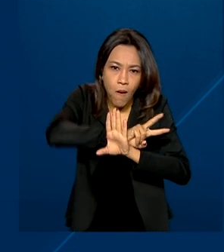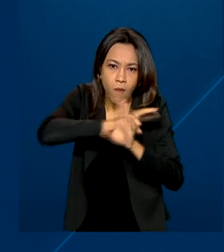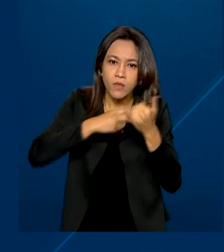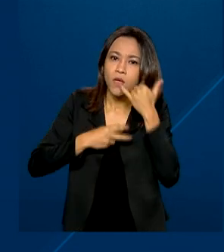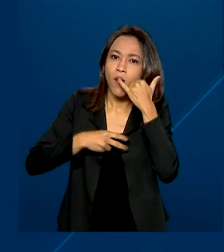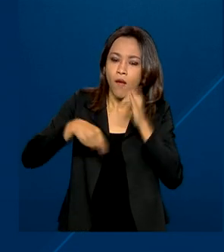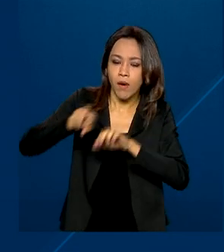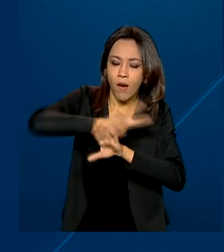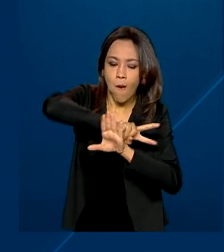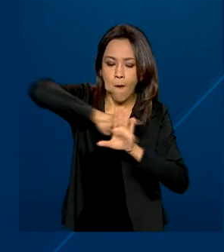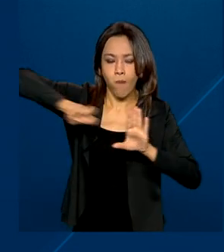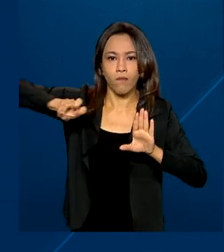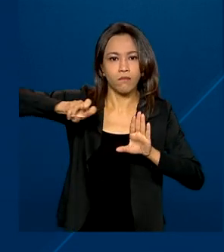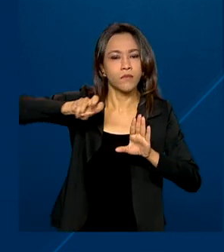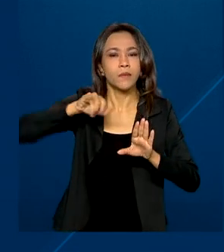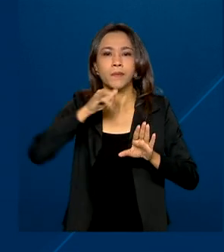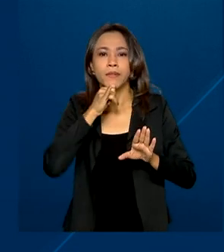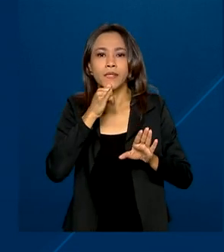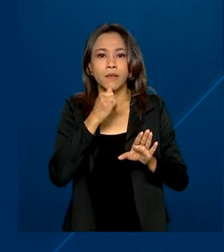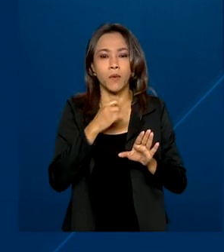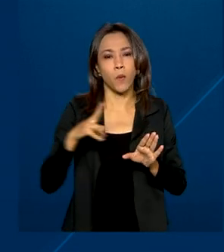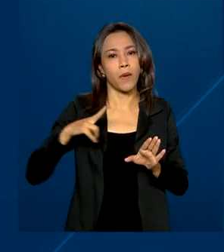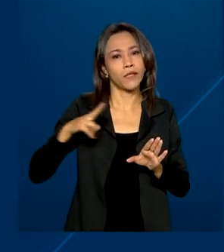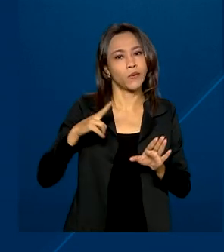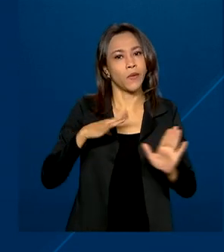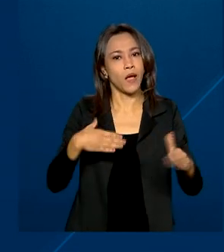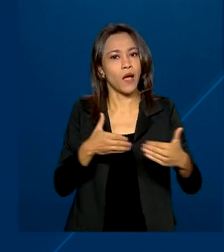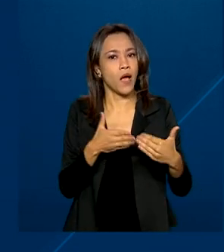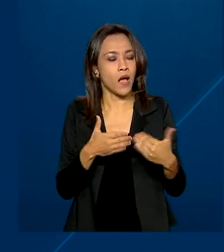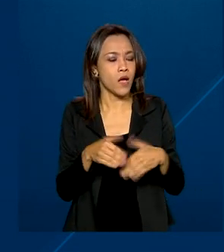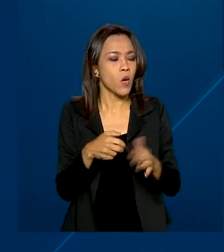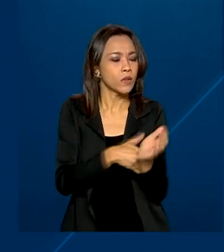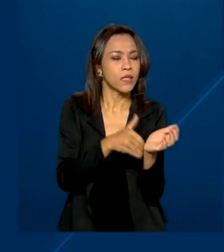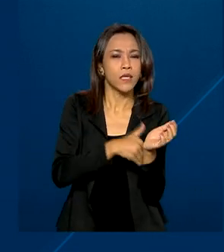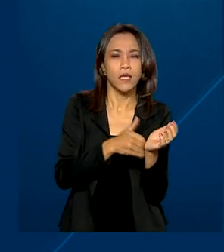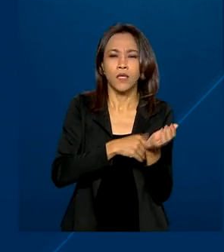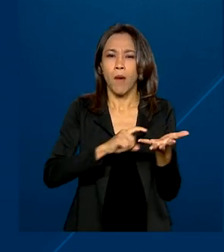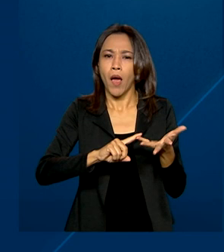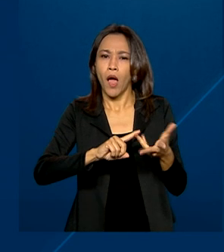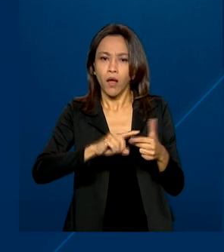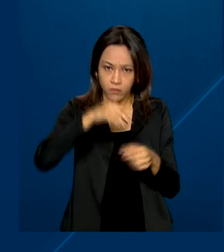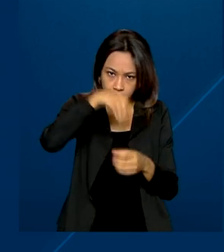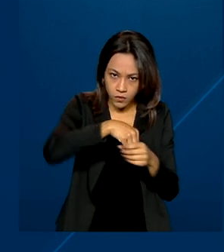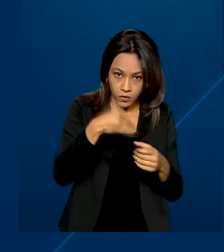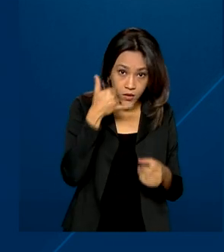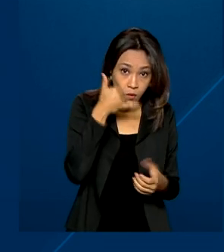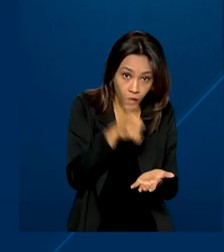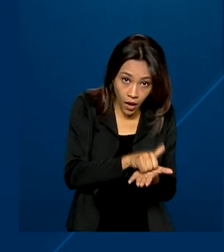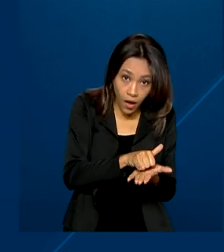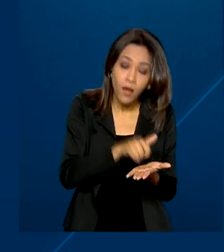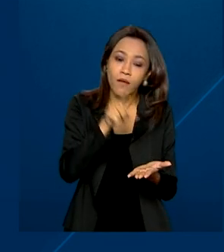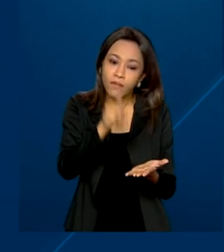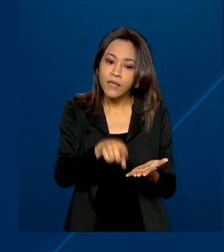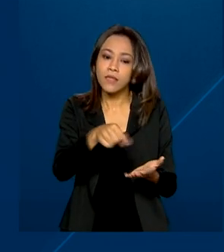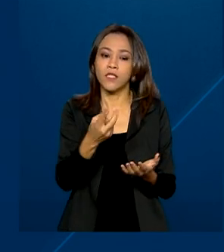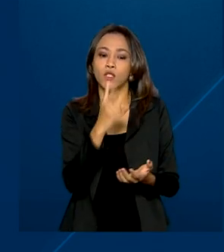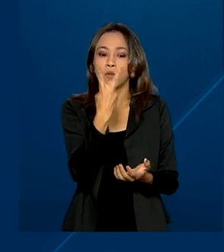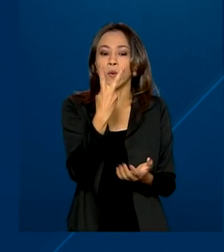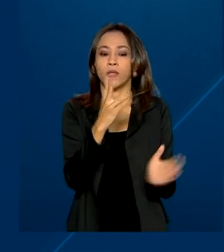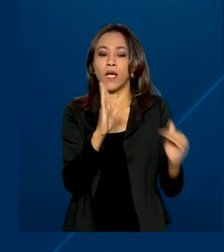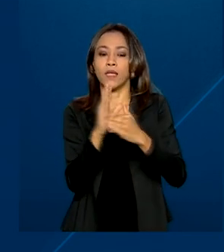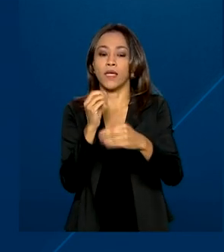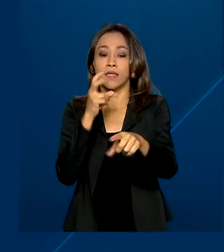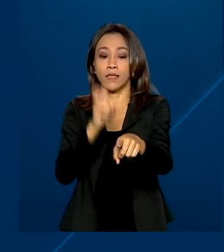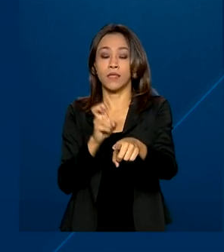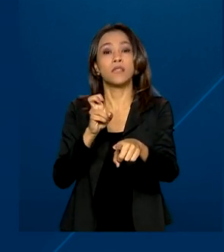sigilosas, como comunicações privadas ou segredos comerciais, a pena será de reclusão de dois a cinco